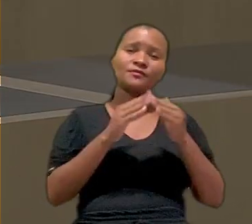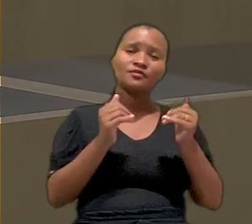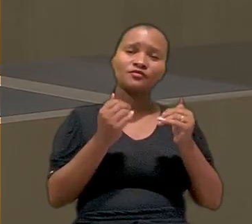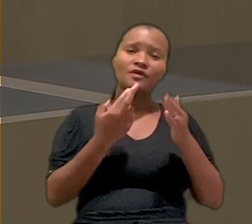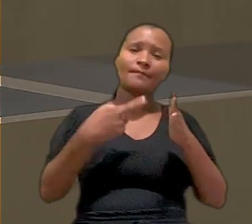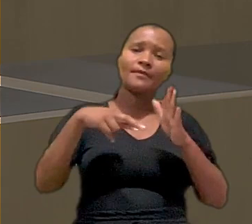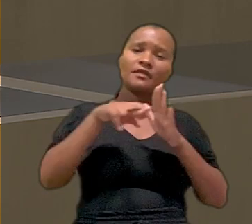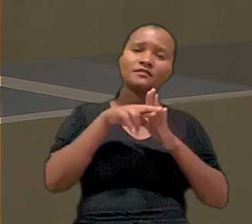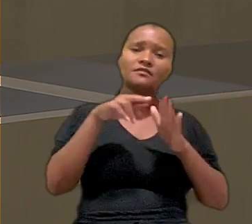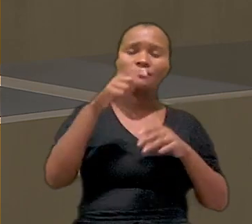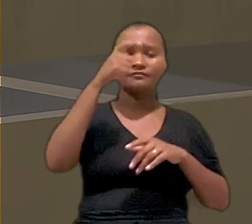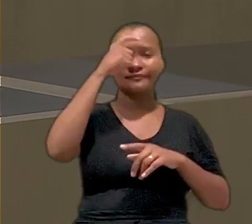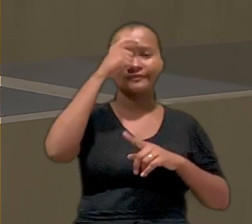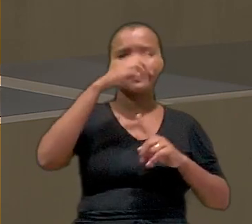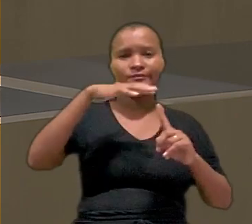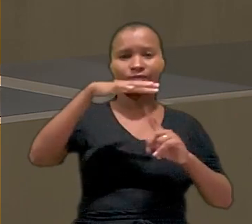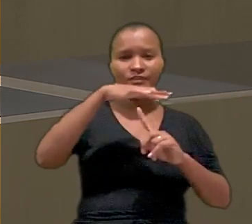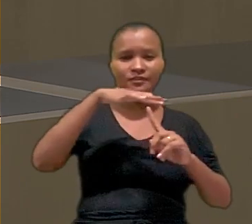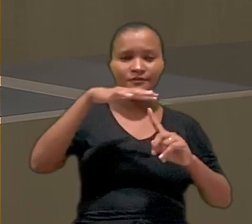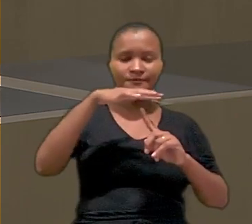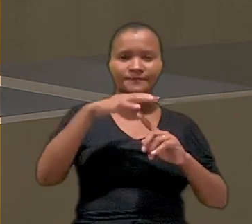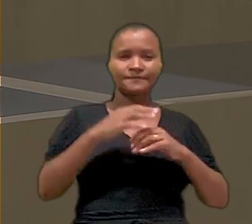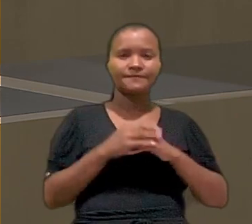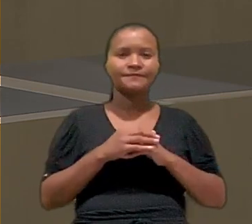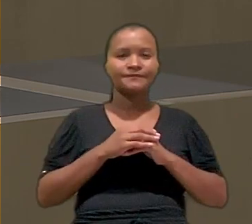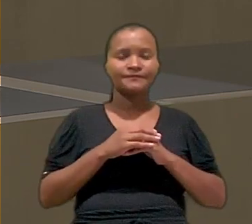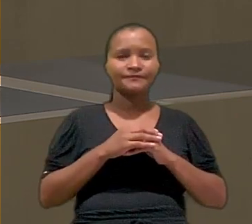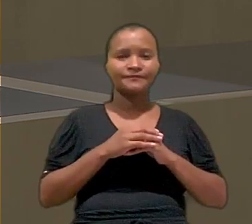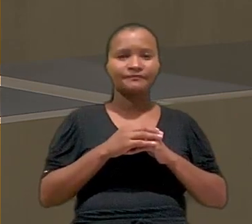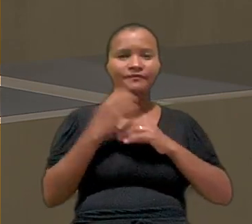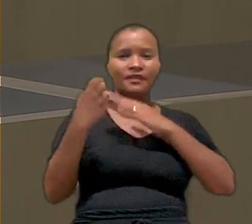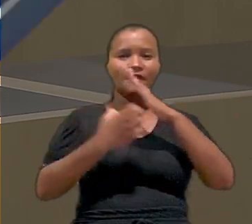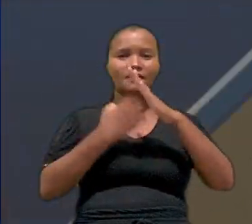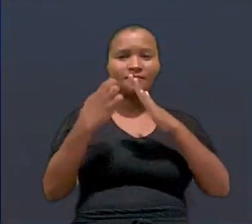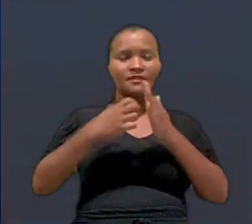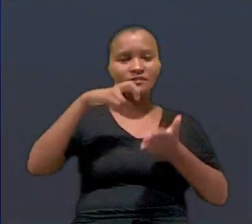emocional, por isso ela reivindicou reparação por danos morais.